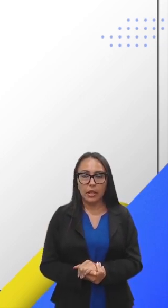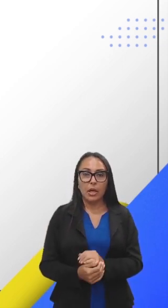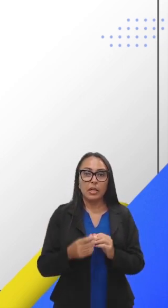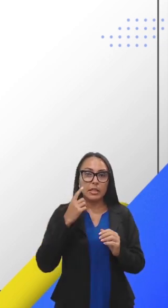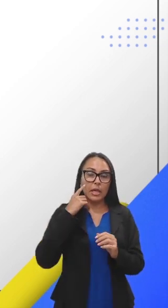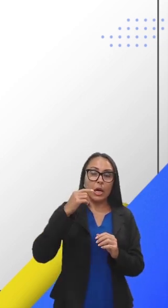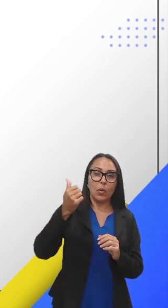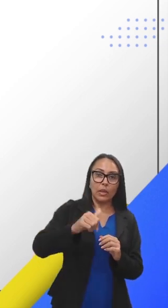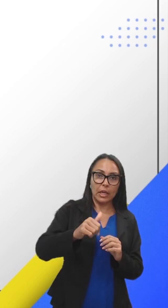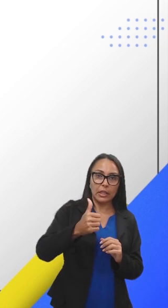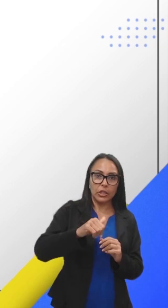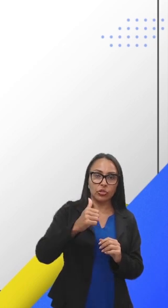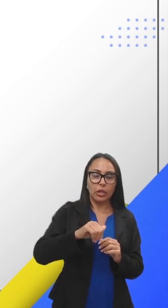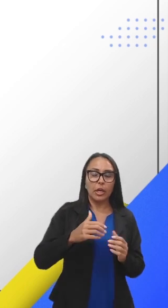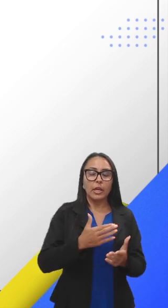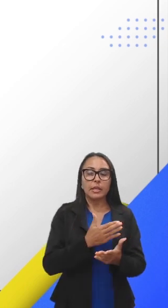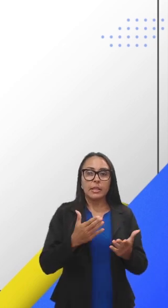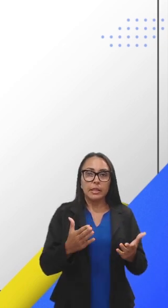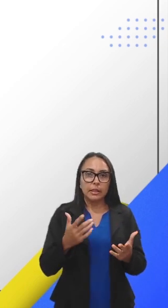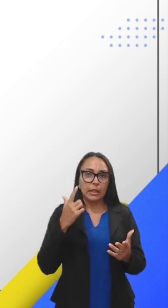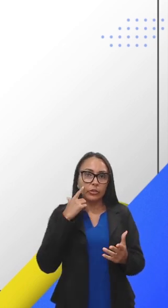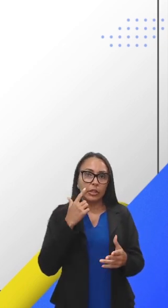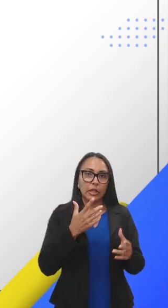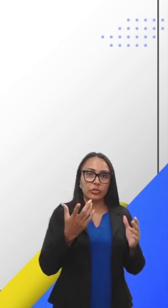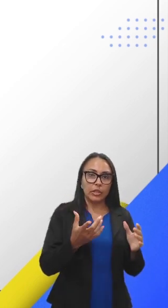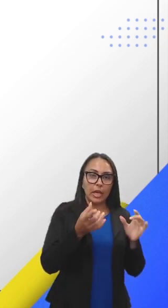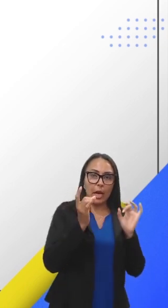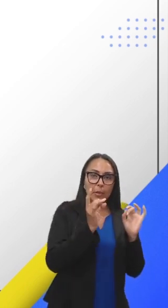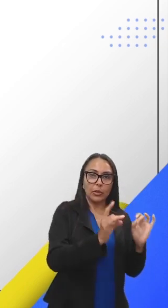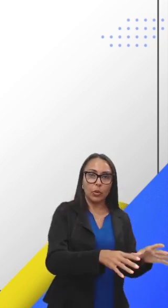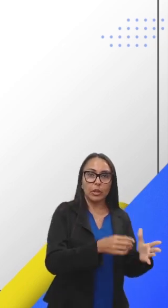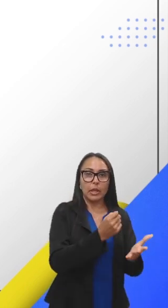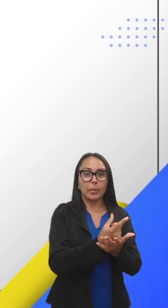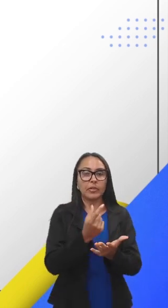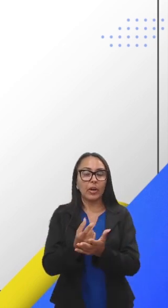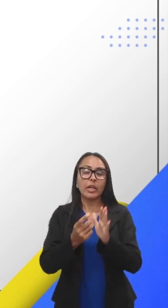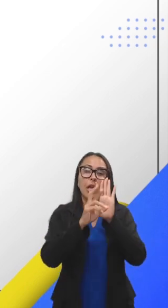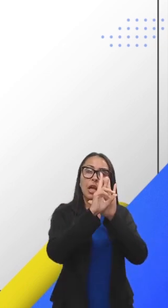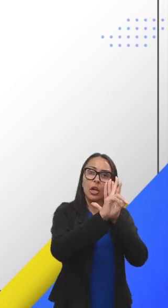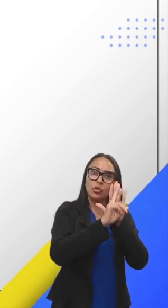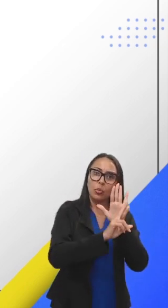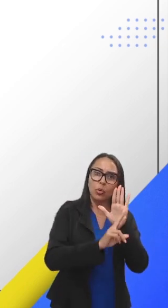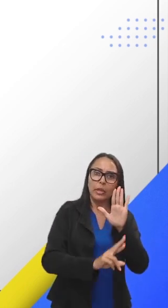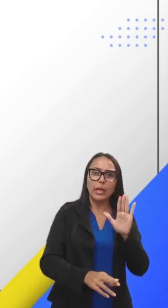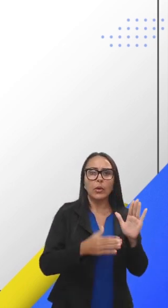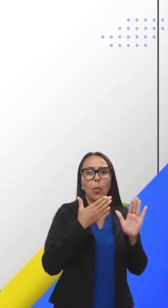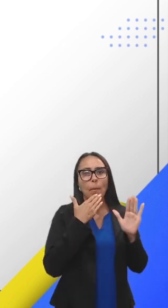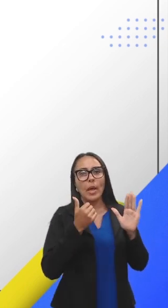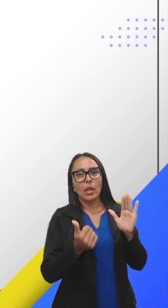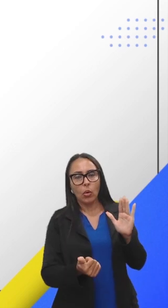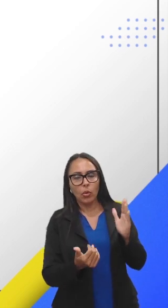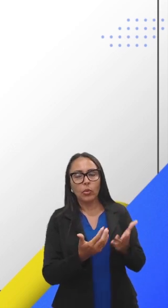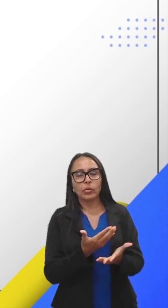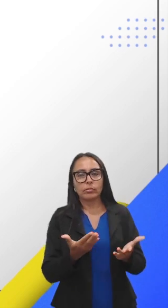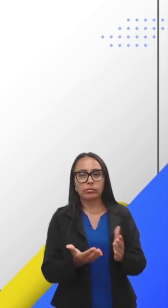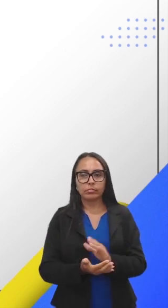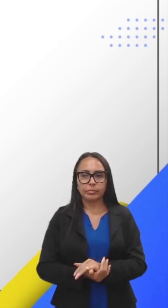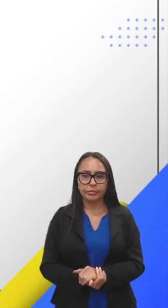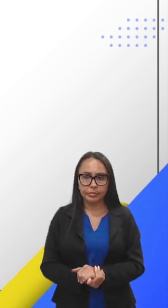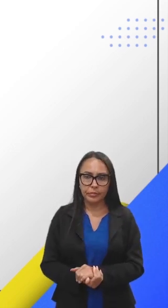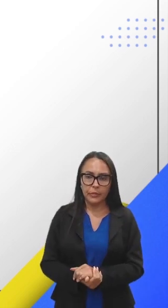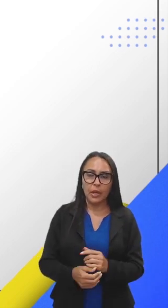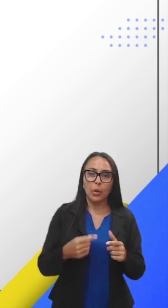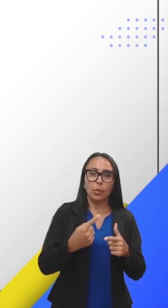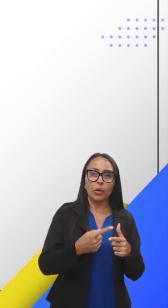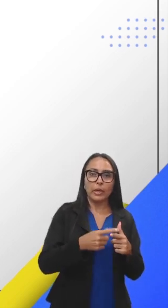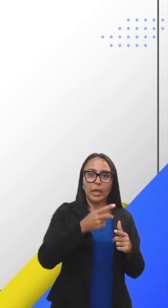gente abandona, o carro de compra, por quê? Então, ele vai responder, por melhorar o checkout, isso para o site de venda, porque as pessoas